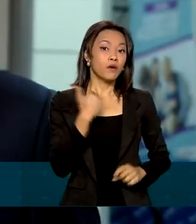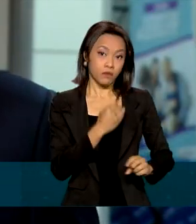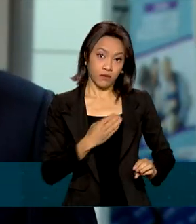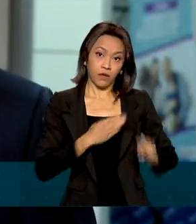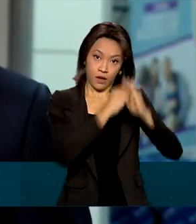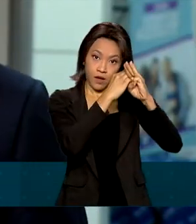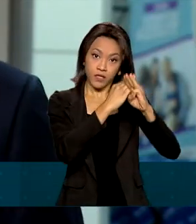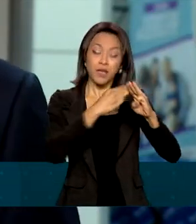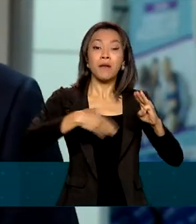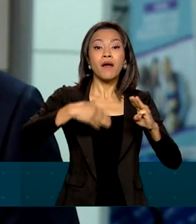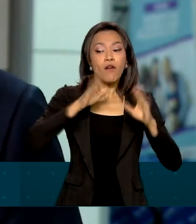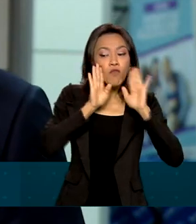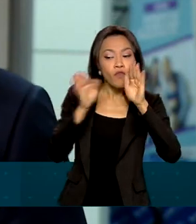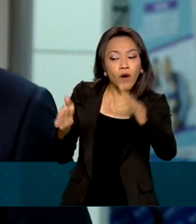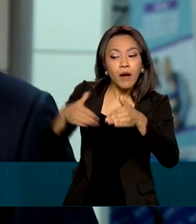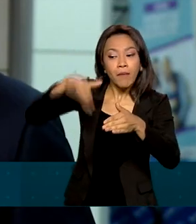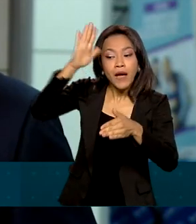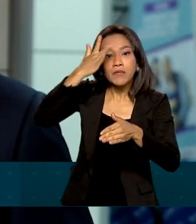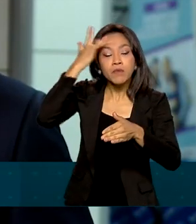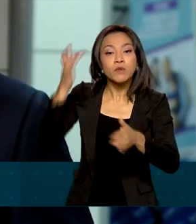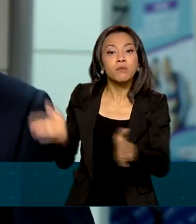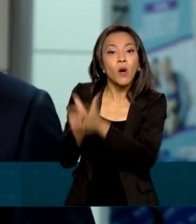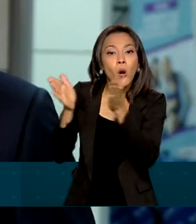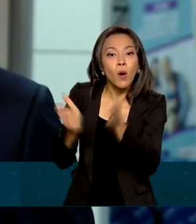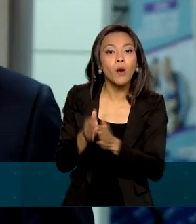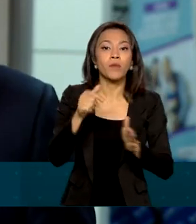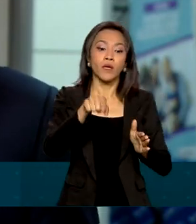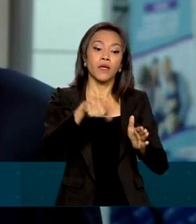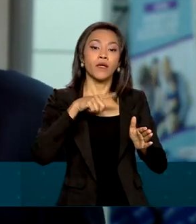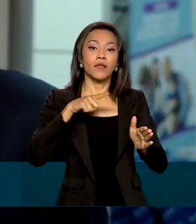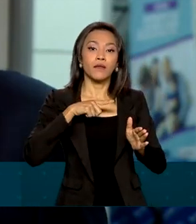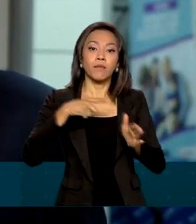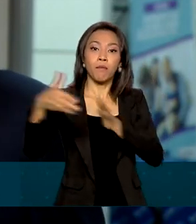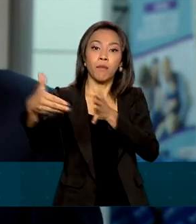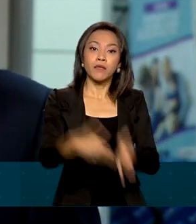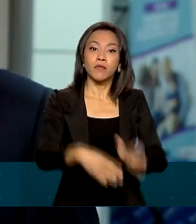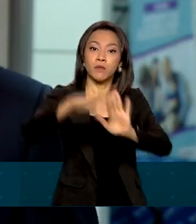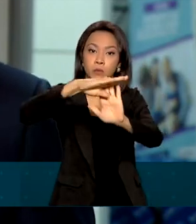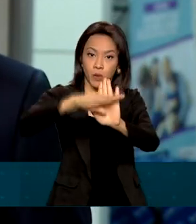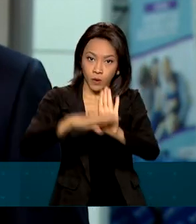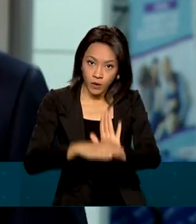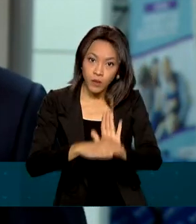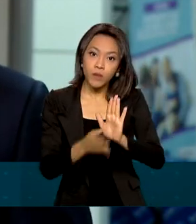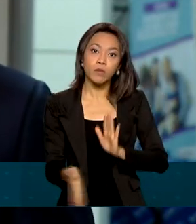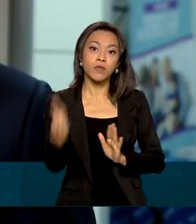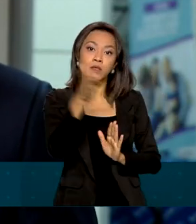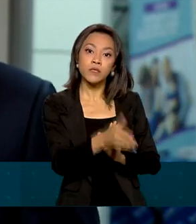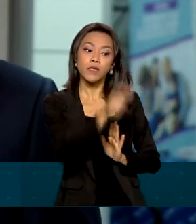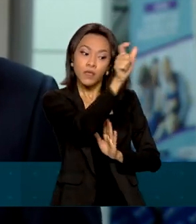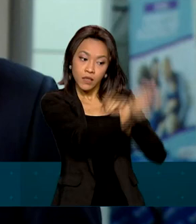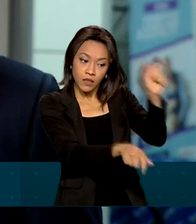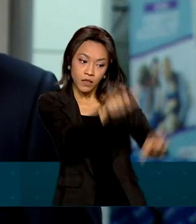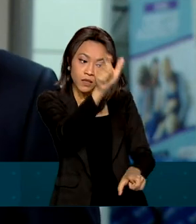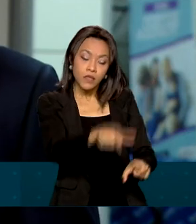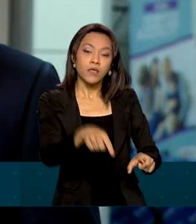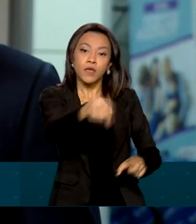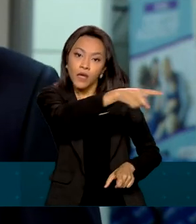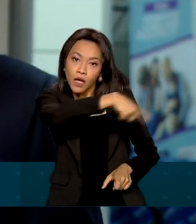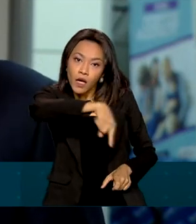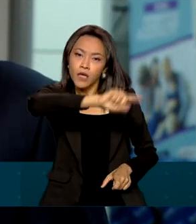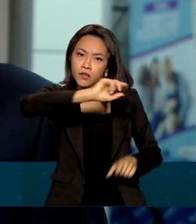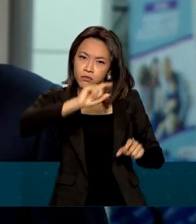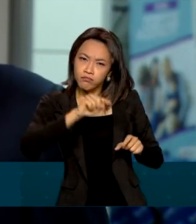carentes, que são os pronafianos para o crédito agrícola, e os médios produtores em especial naquilo que